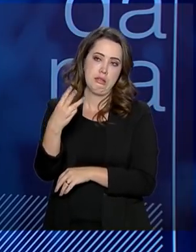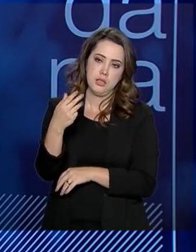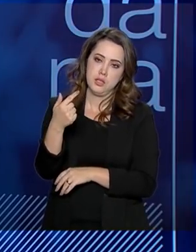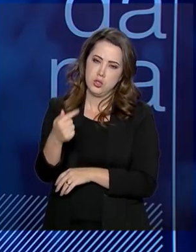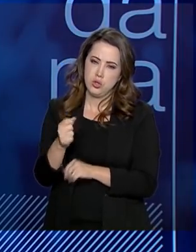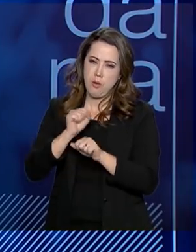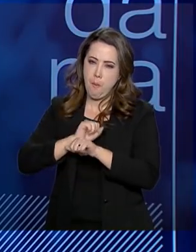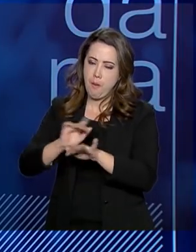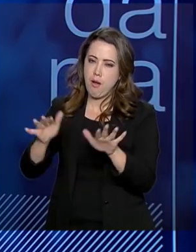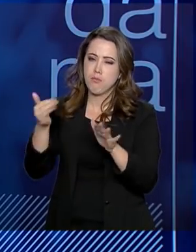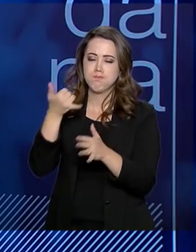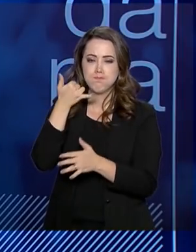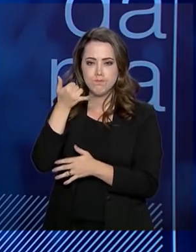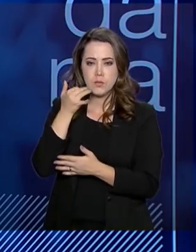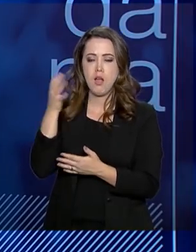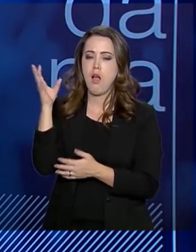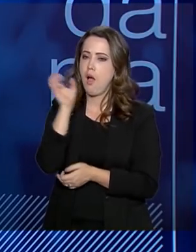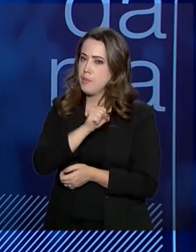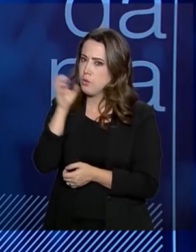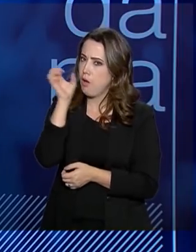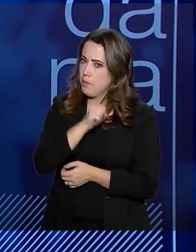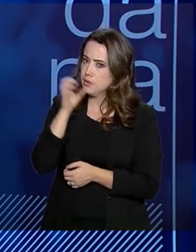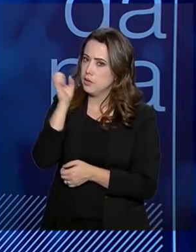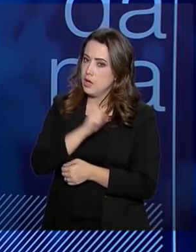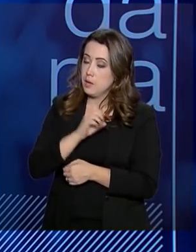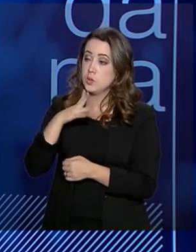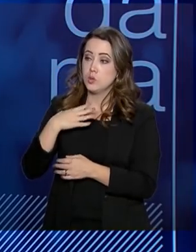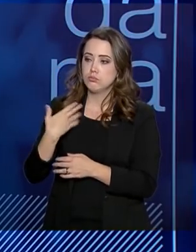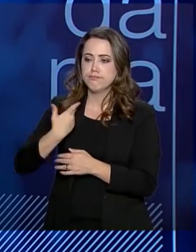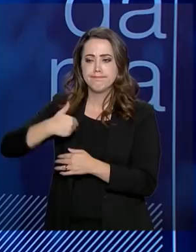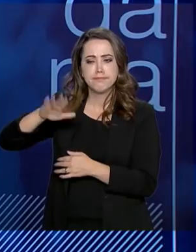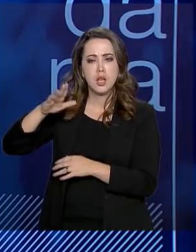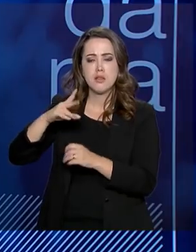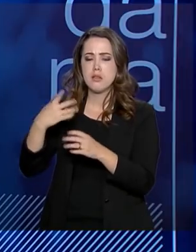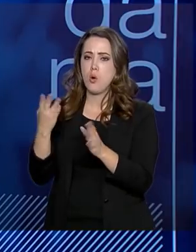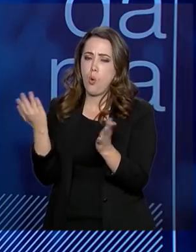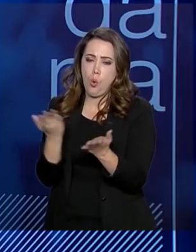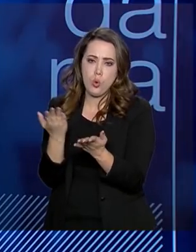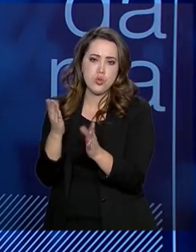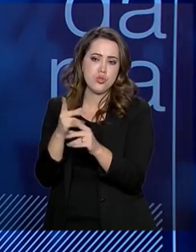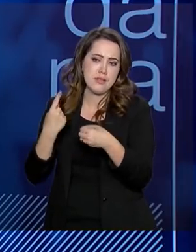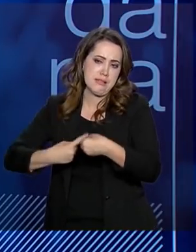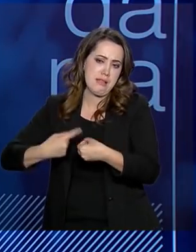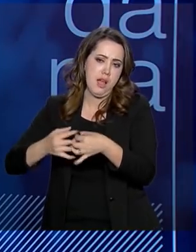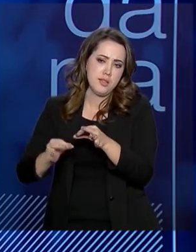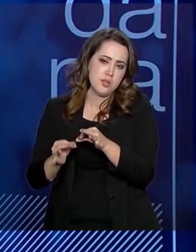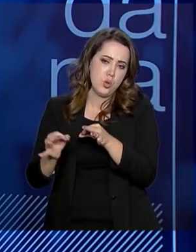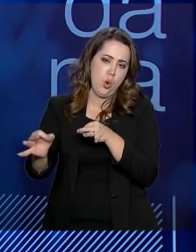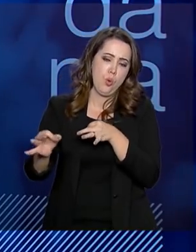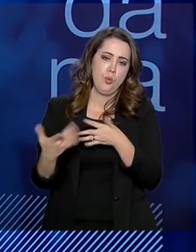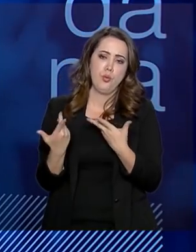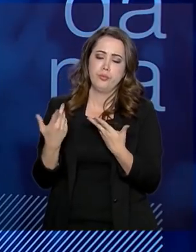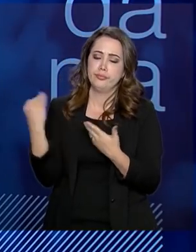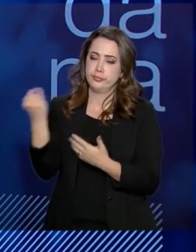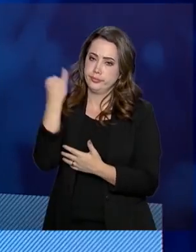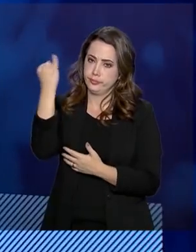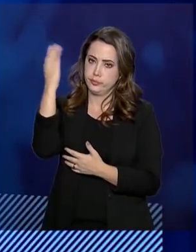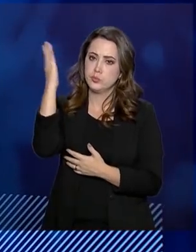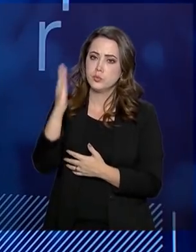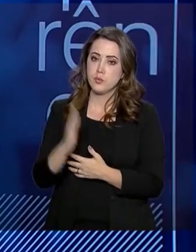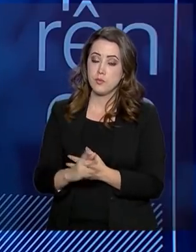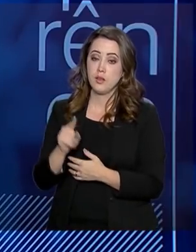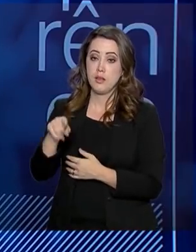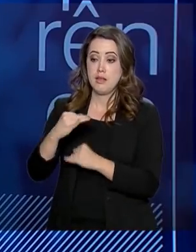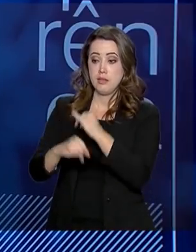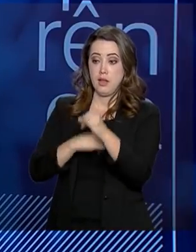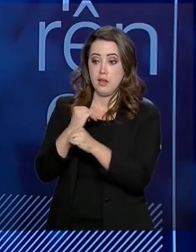aceleração, ou seja, estamos cobrindo uma quantidade de municípios hoje muito relevante do país. A internet